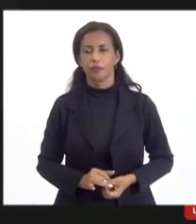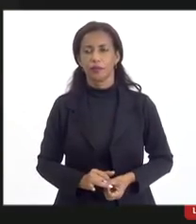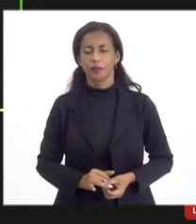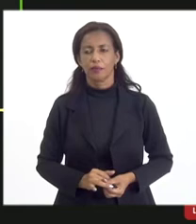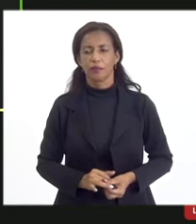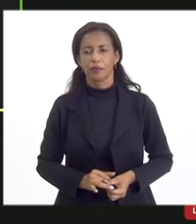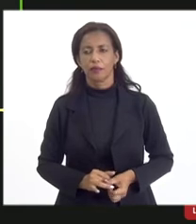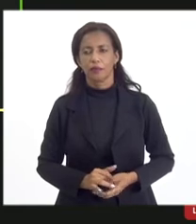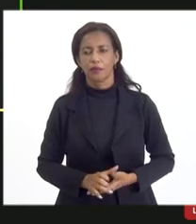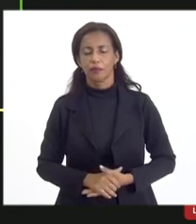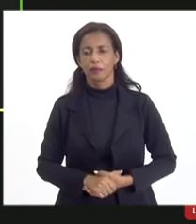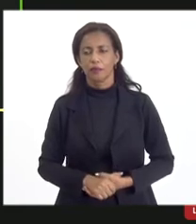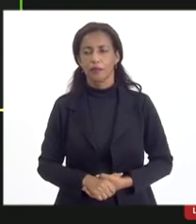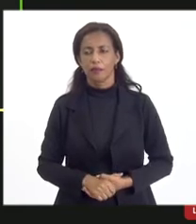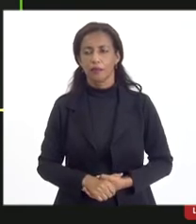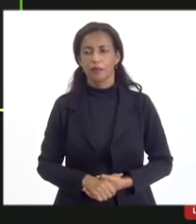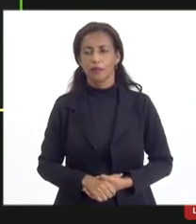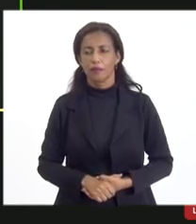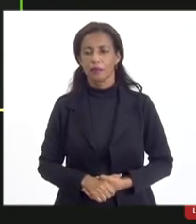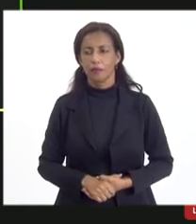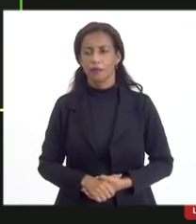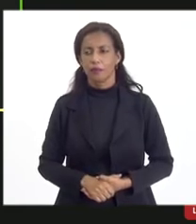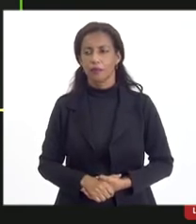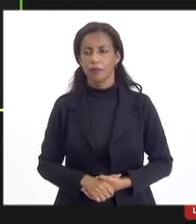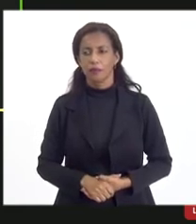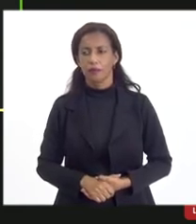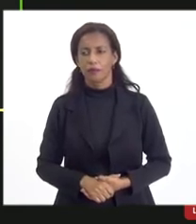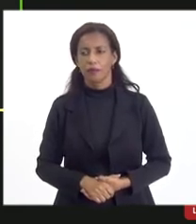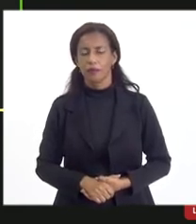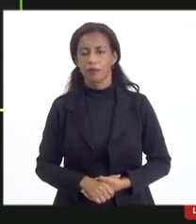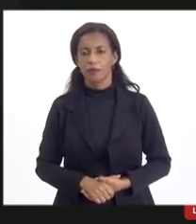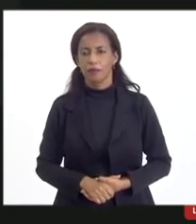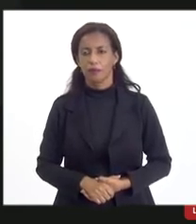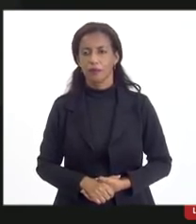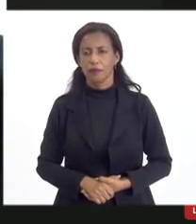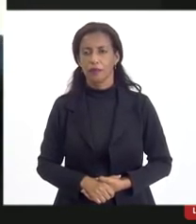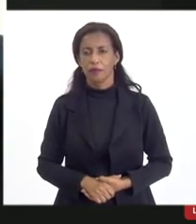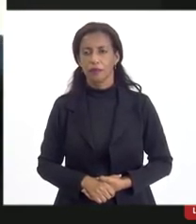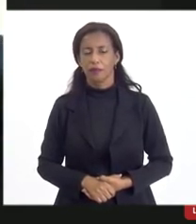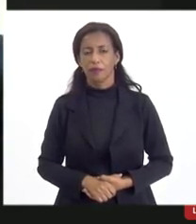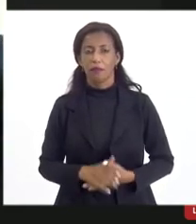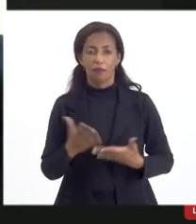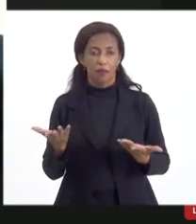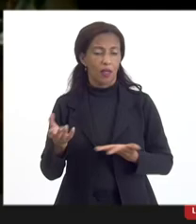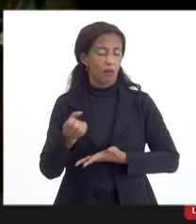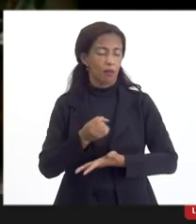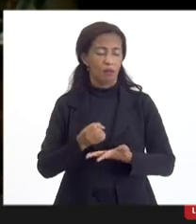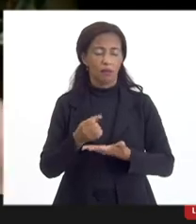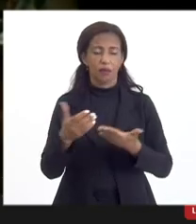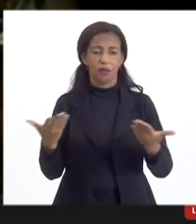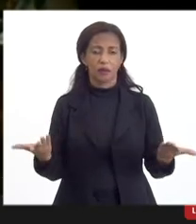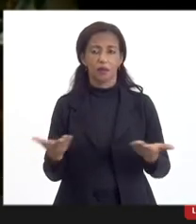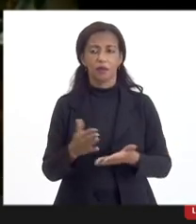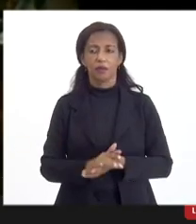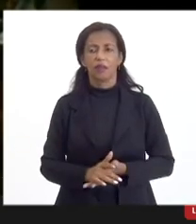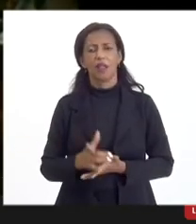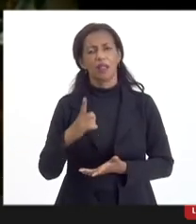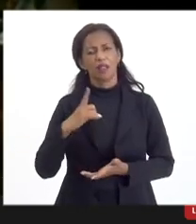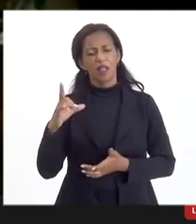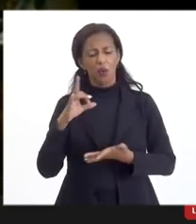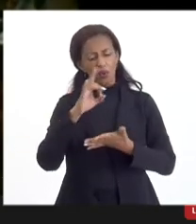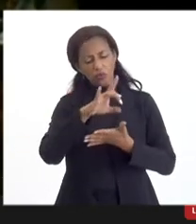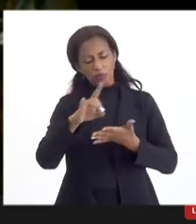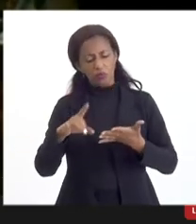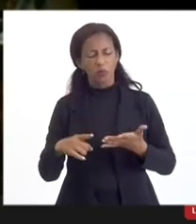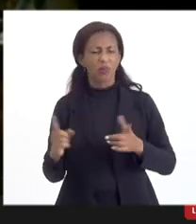Era a Maria Marta que estava com o microfone aberto. Bom, é basicamente isso, acho que são, eu tenho outros pontos aqui,